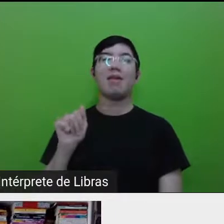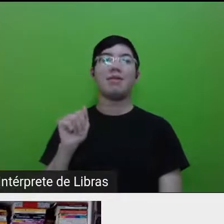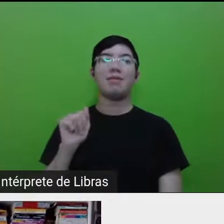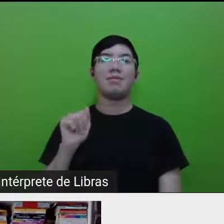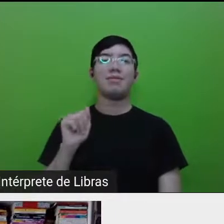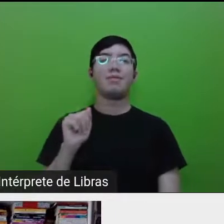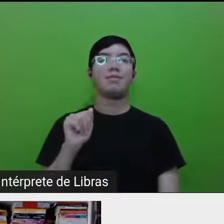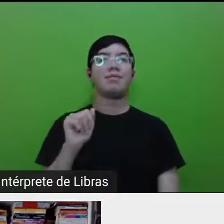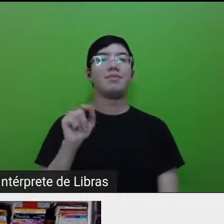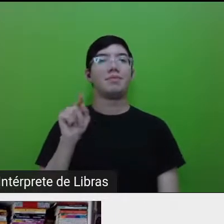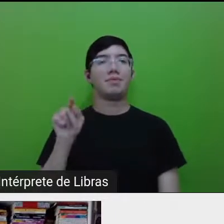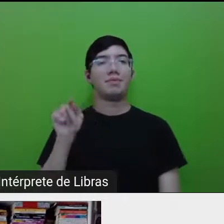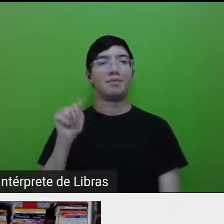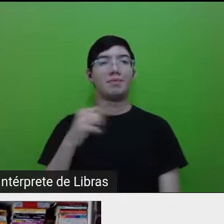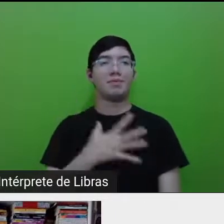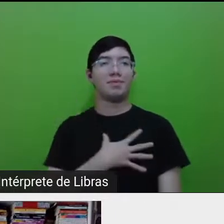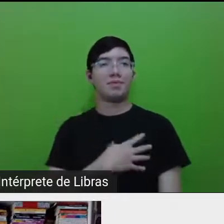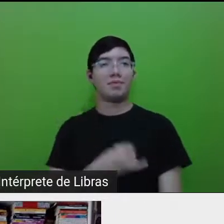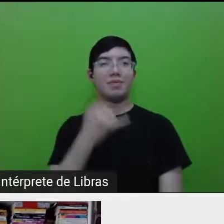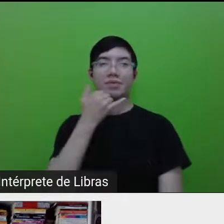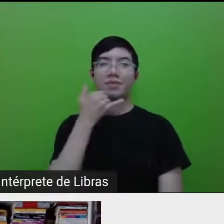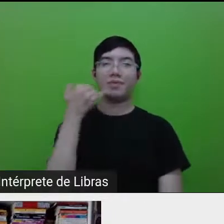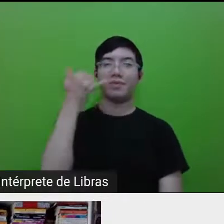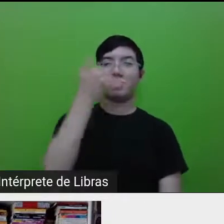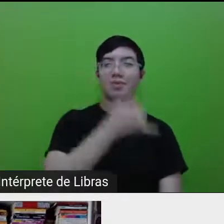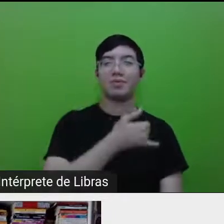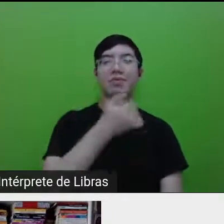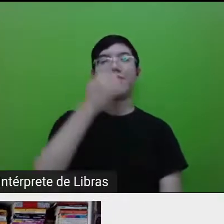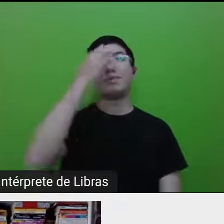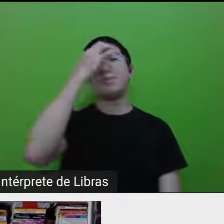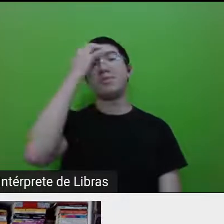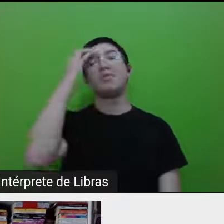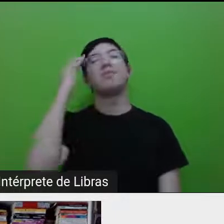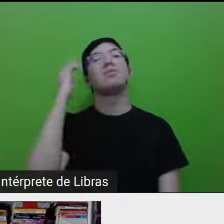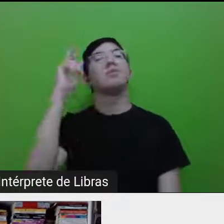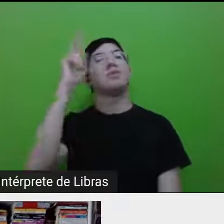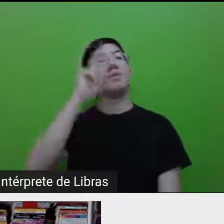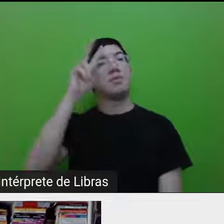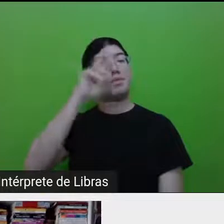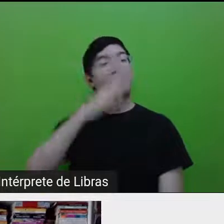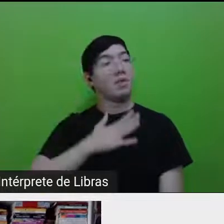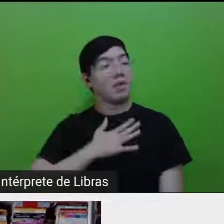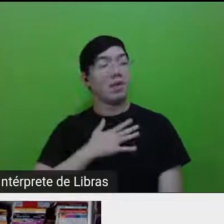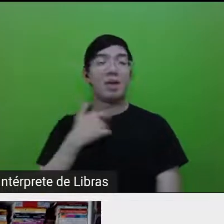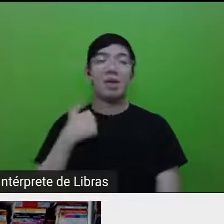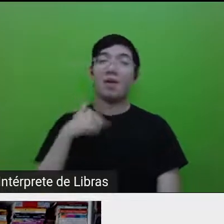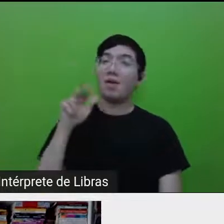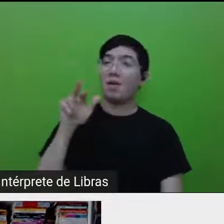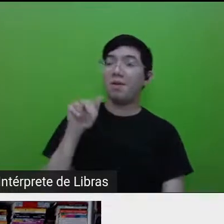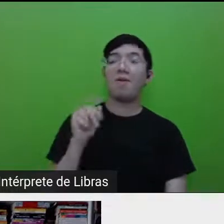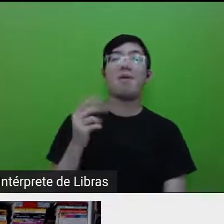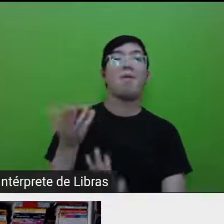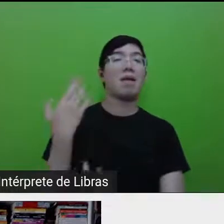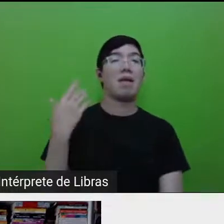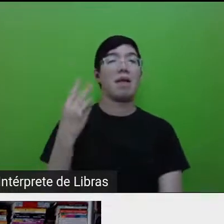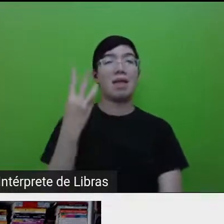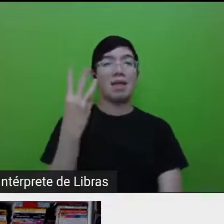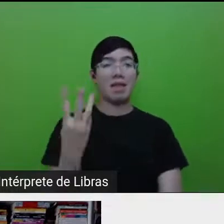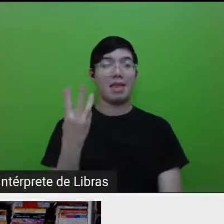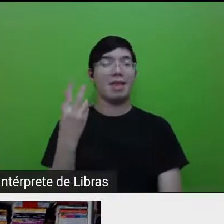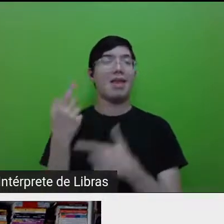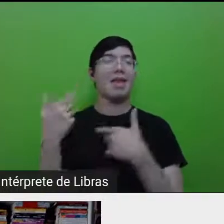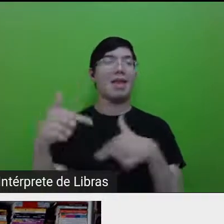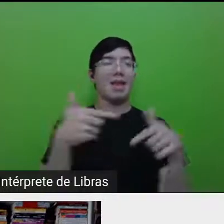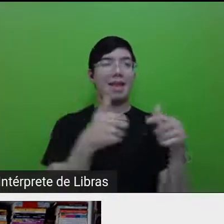plantão, uma vez o filho dela ligou, perguntou, você ainda lembra de mim e minha irmã? Ela tinha três empregos na época e a Juliana Holanda é moça das